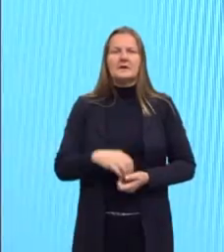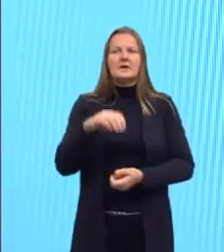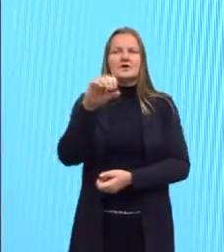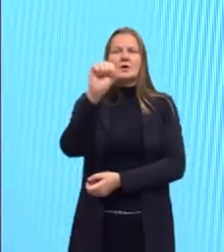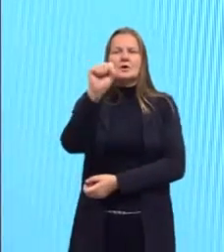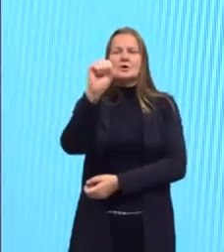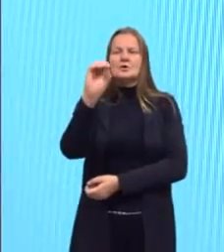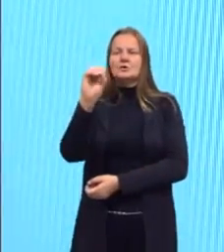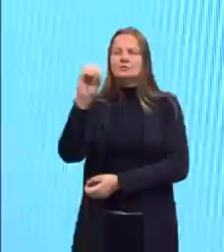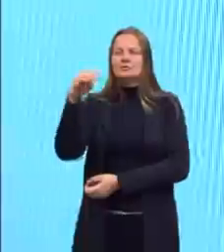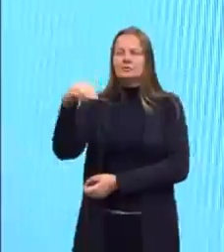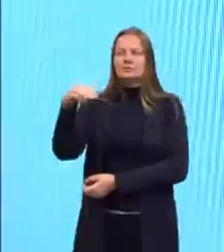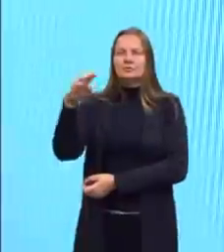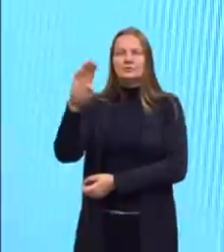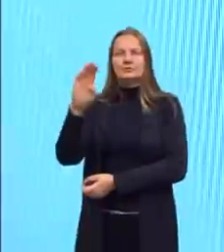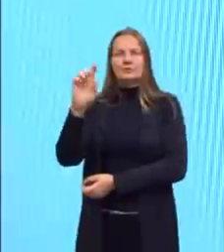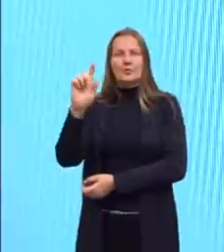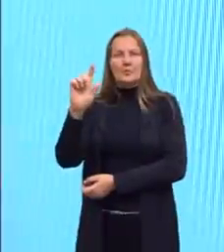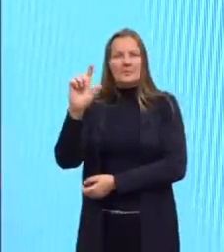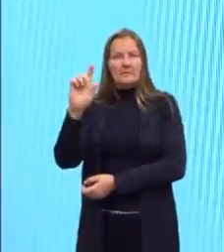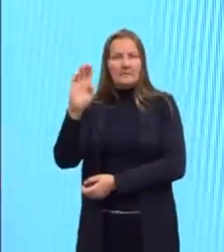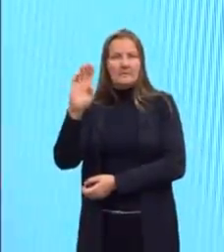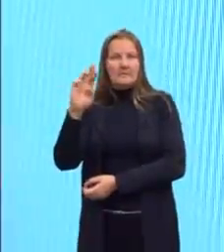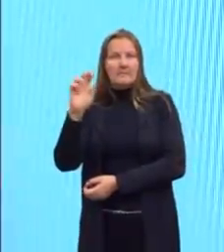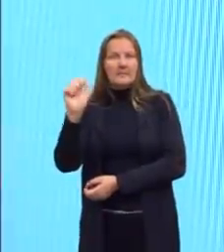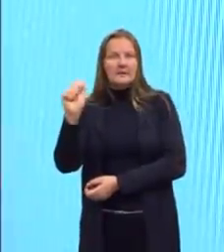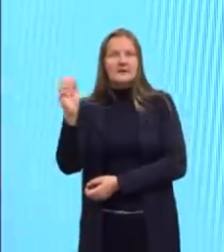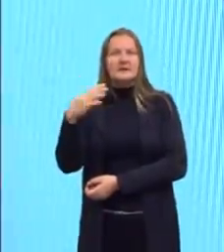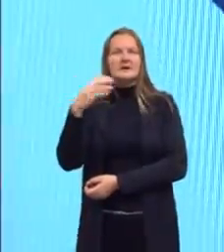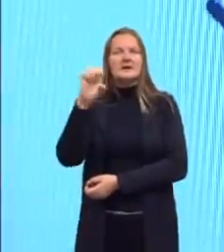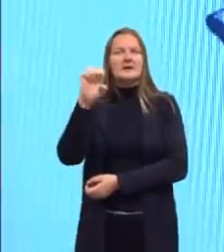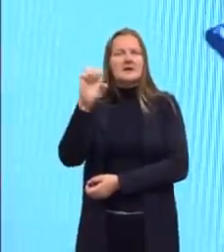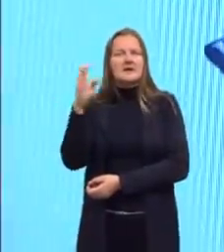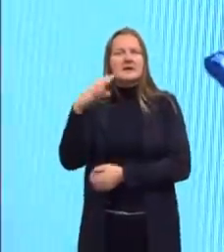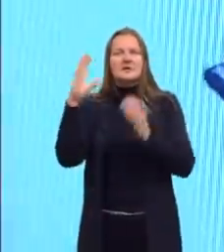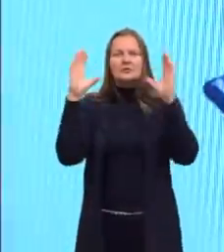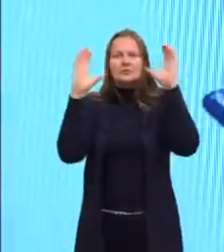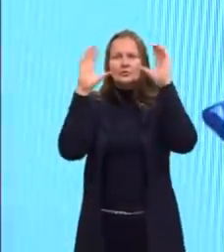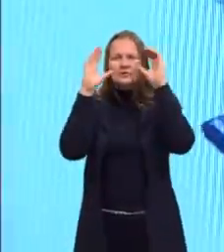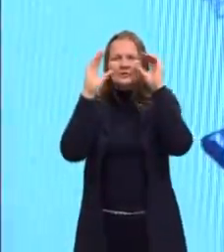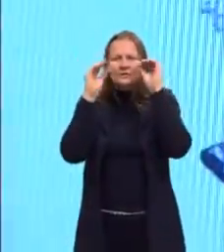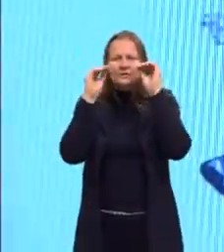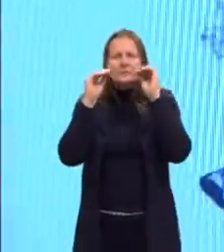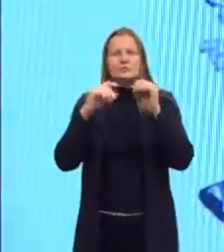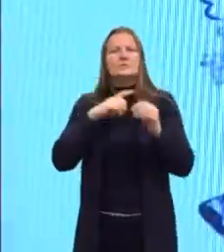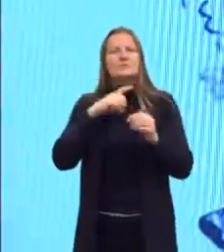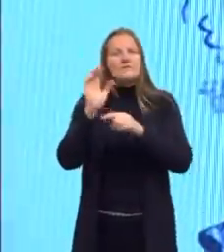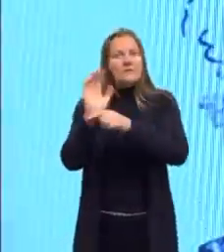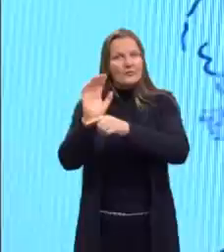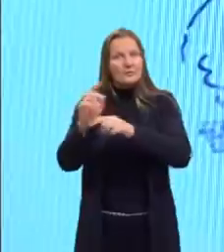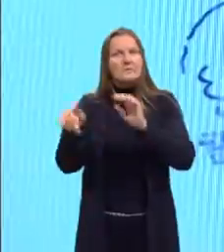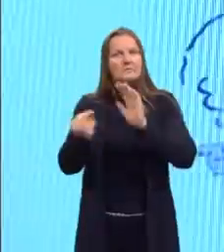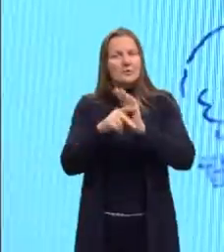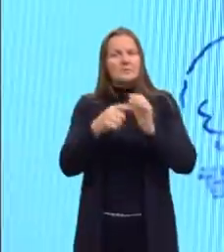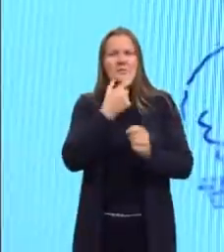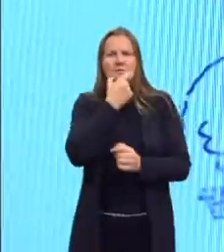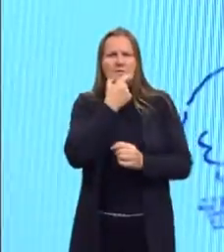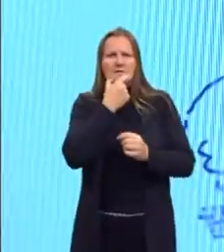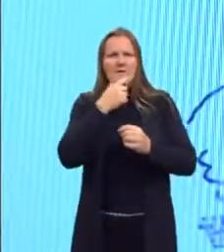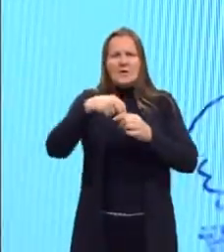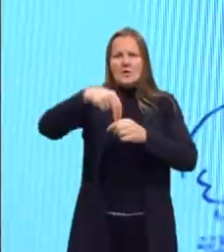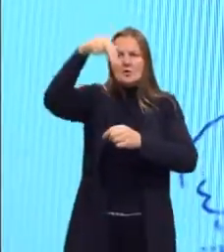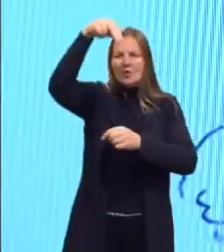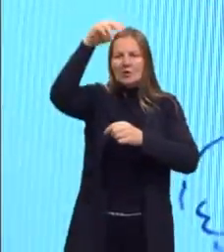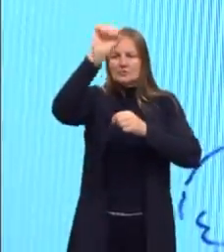e Escuridão, né, que mostra exatamente essa, essa gana, né, da Inglaterra, de ligar o norte e o sul